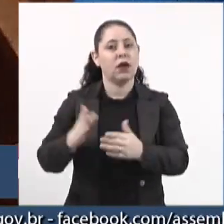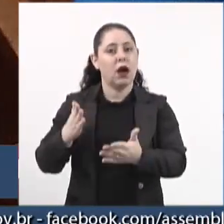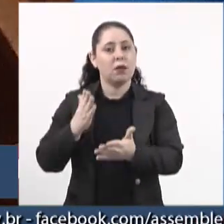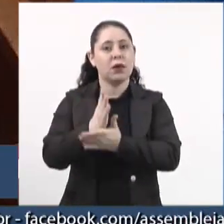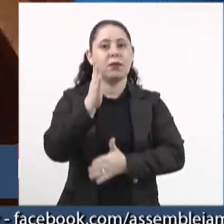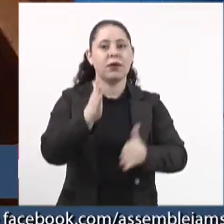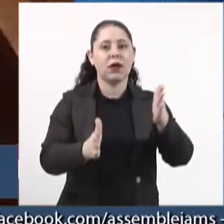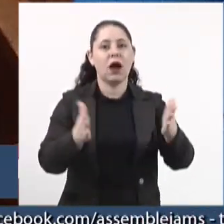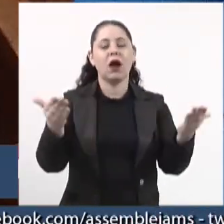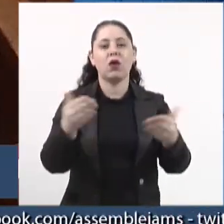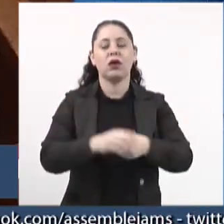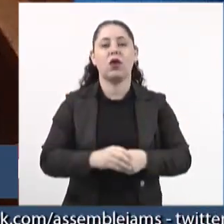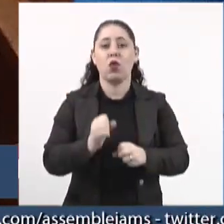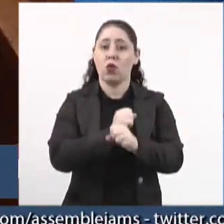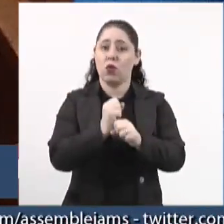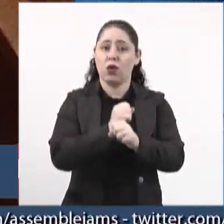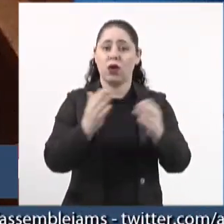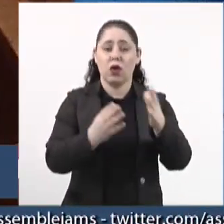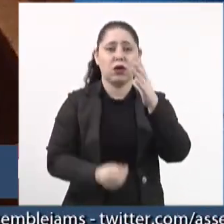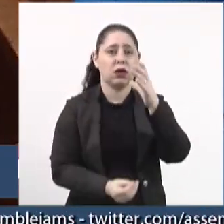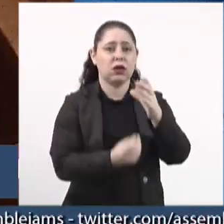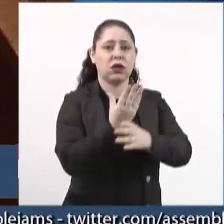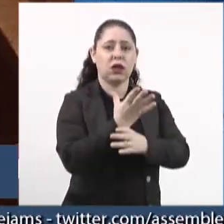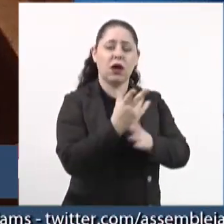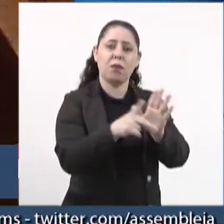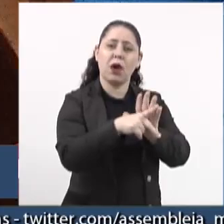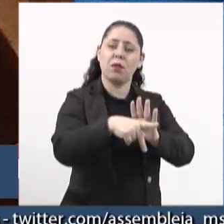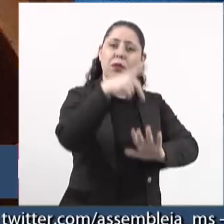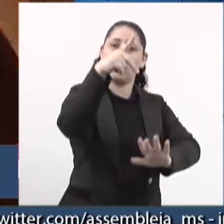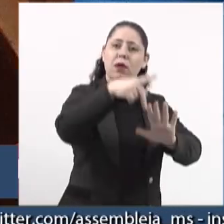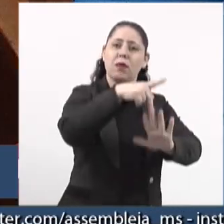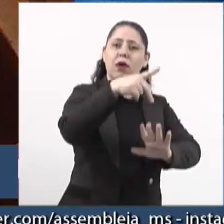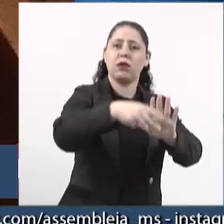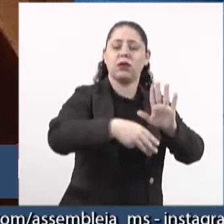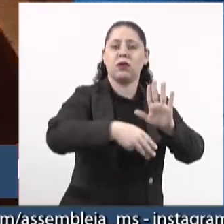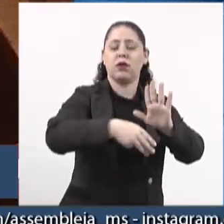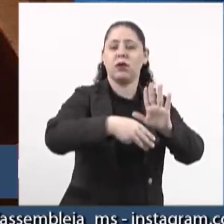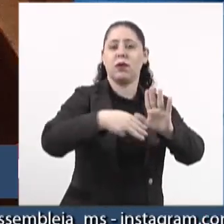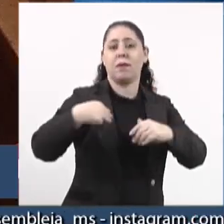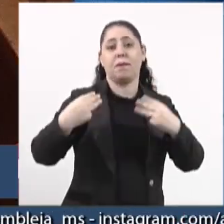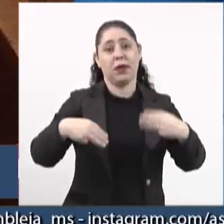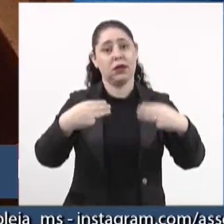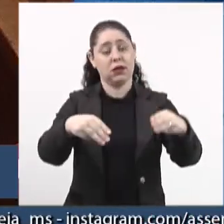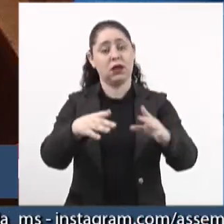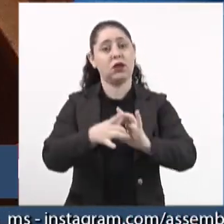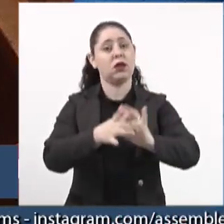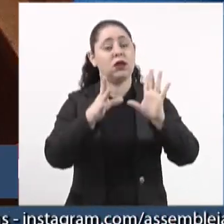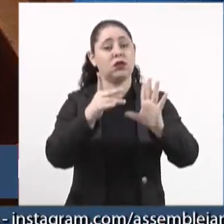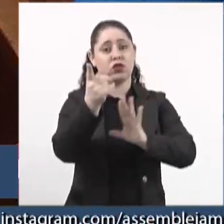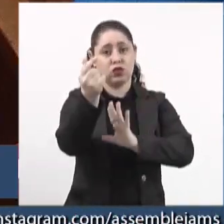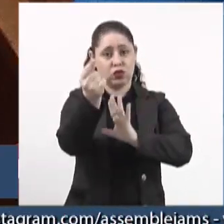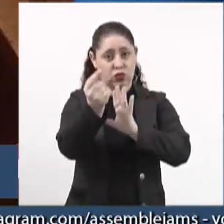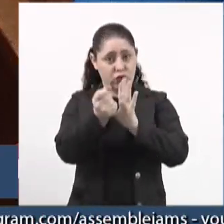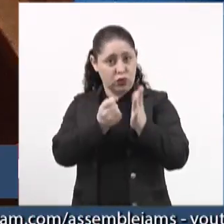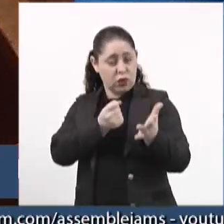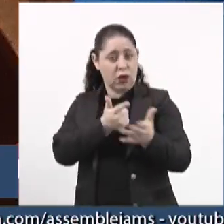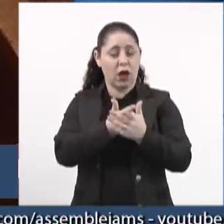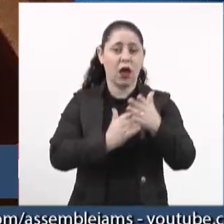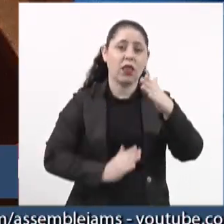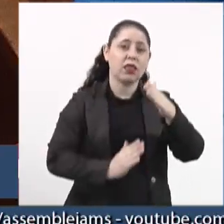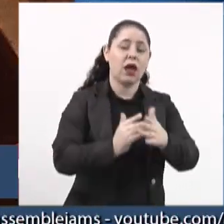um período agora este ano, cria-se uma portaria ministerial que disponibiliza esse dinheiro até